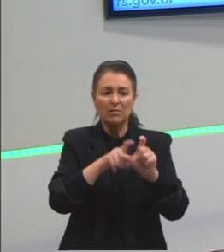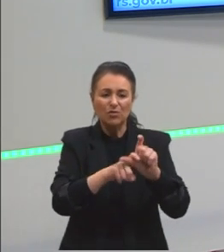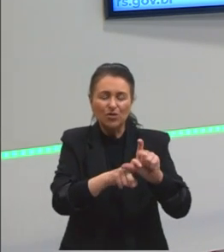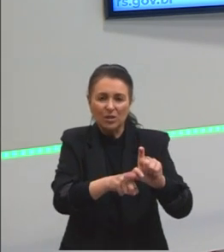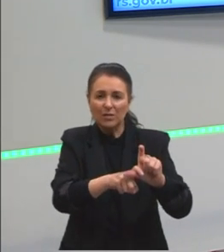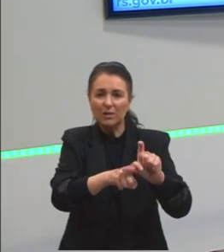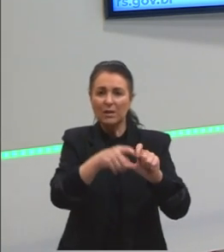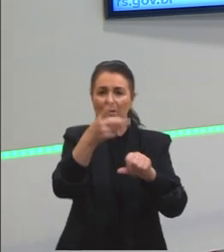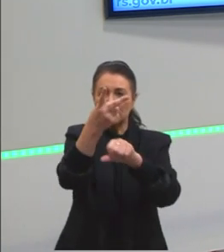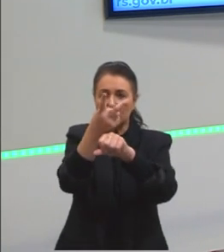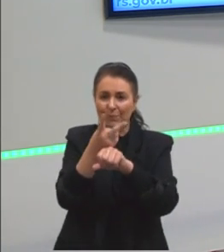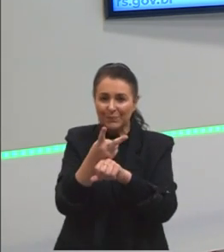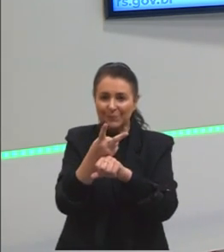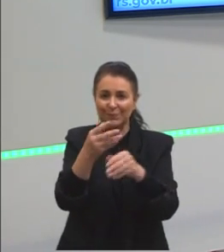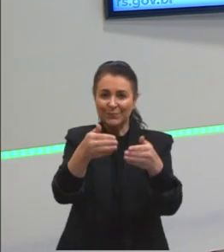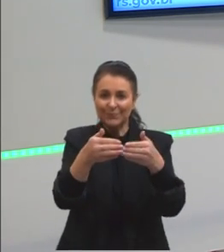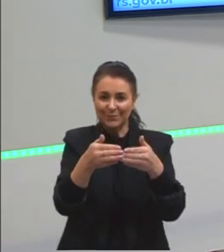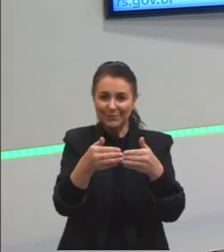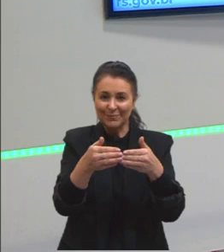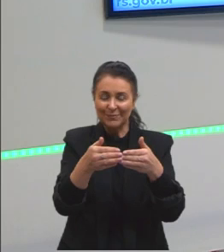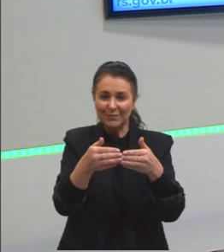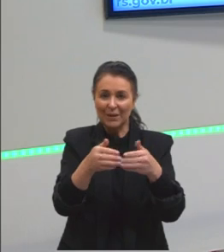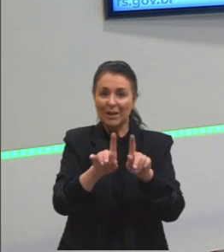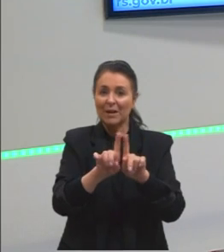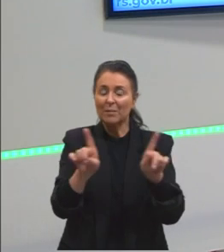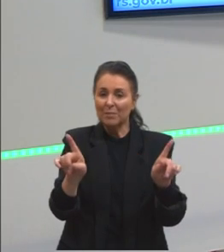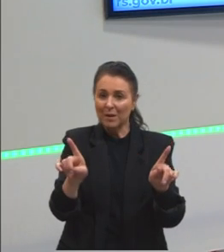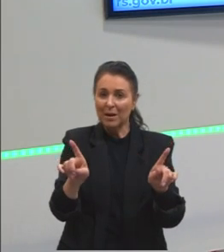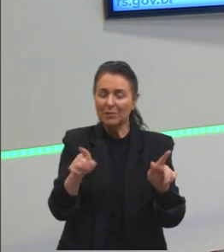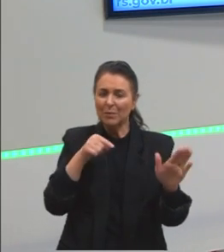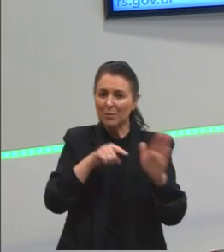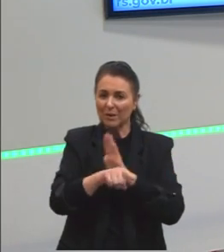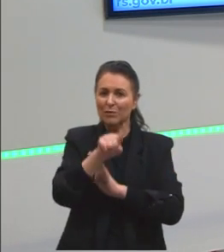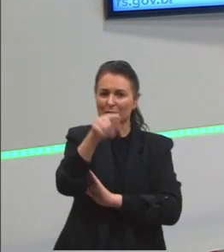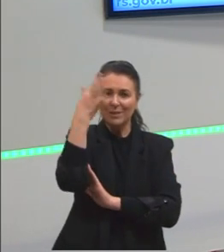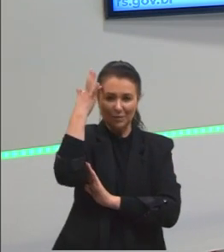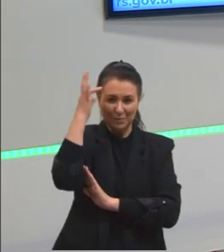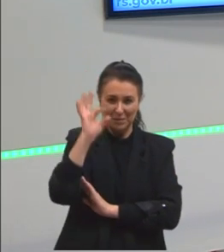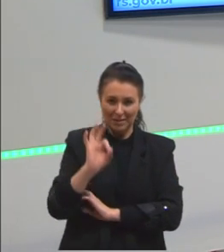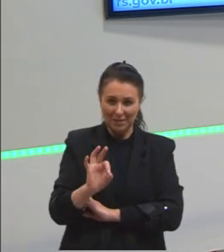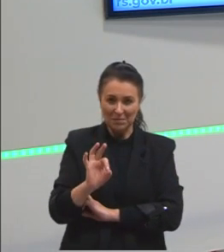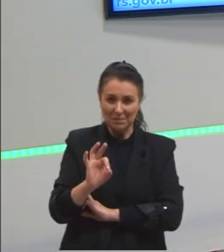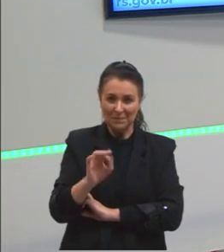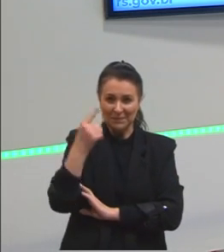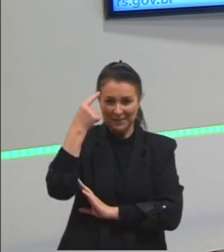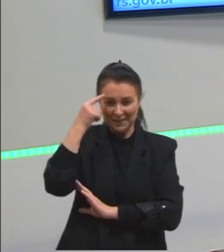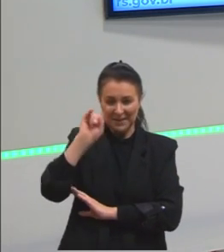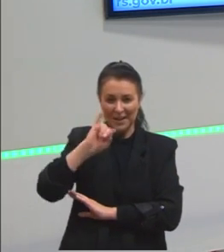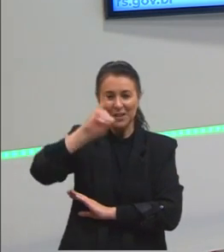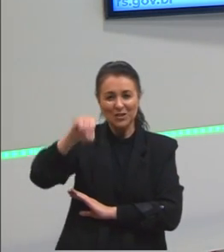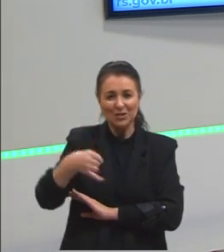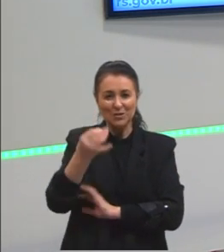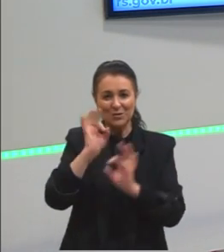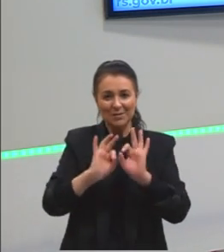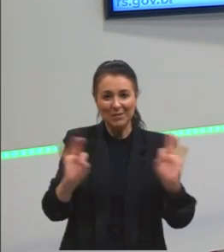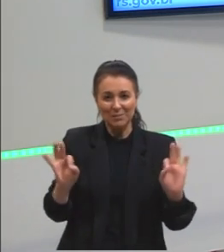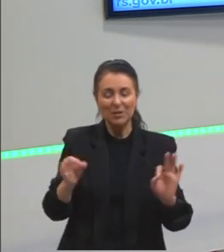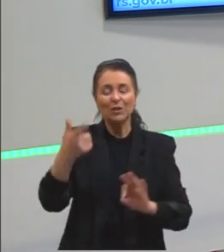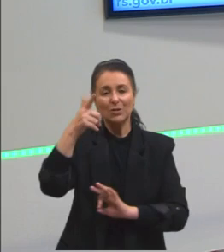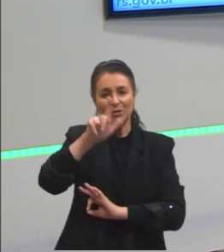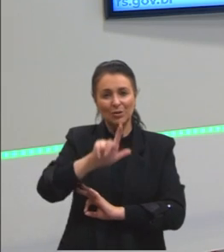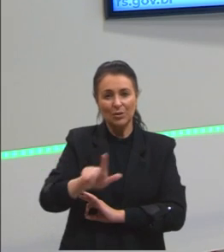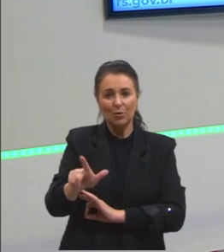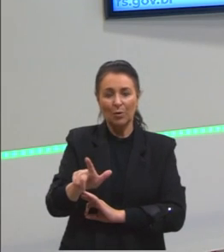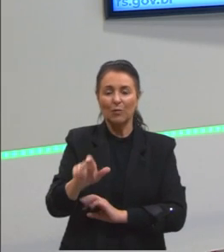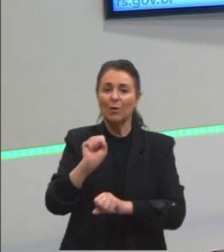empréstimos que a gente realiza. Mas quero perguntar se vocês compreenderam então essa ideia de juros simples. E de novo,